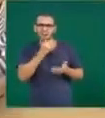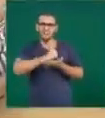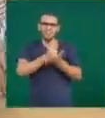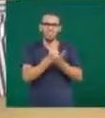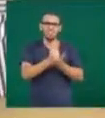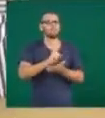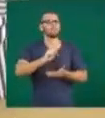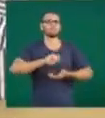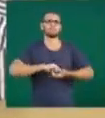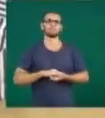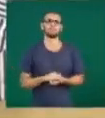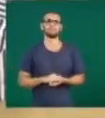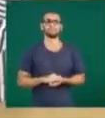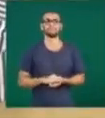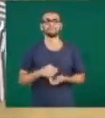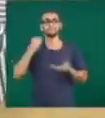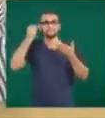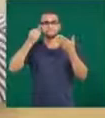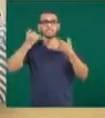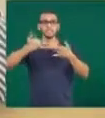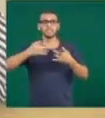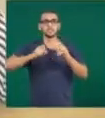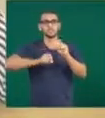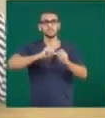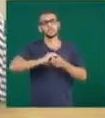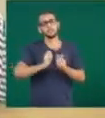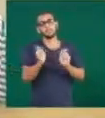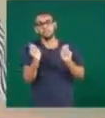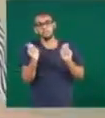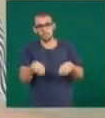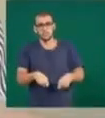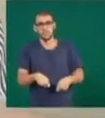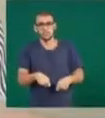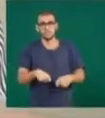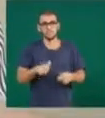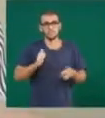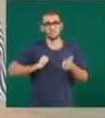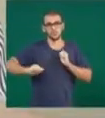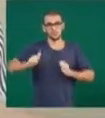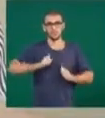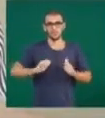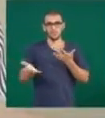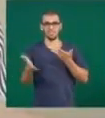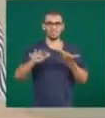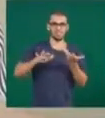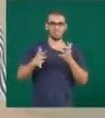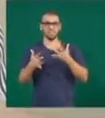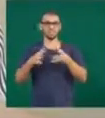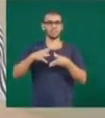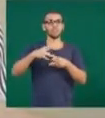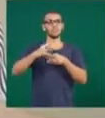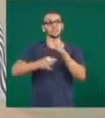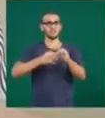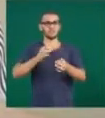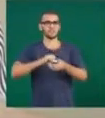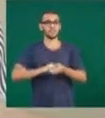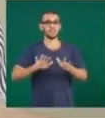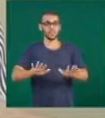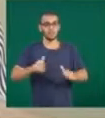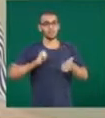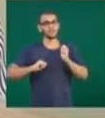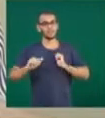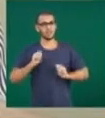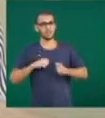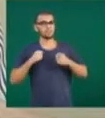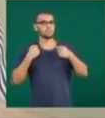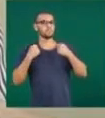remédio. O psiquiatra explica que transtorno de ansiedade tem tratamento. A ansiedade geral, mesmo aquela que não é um transtorno, ela